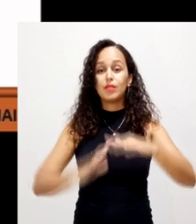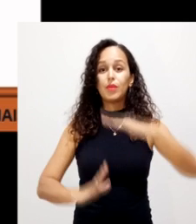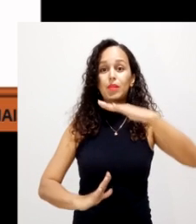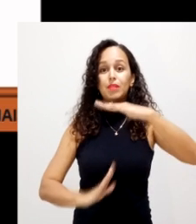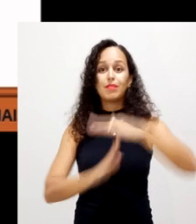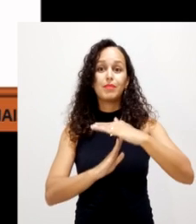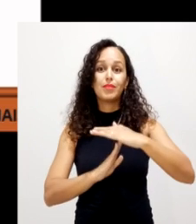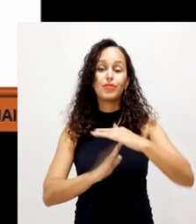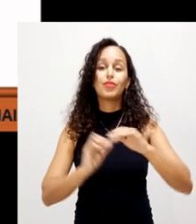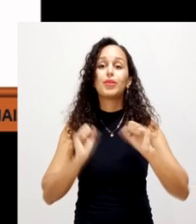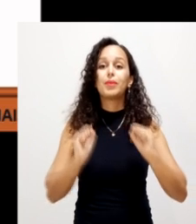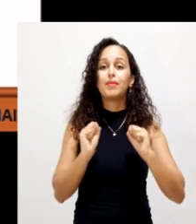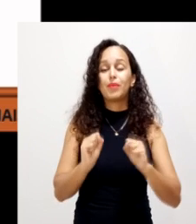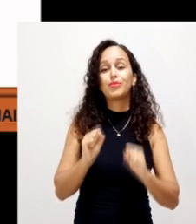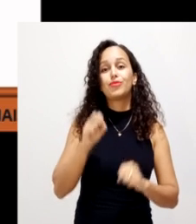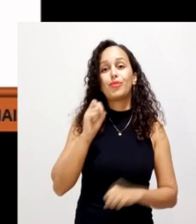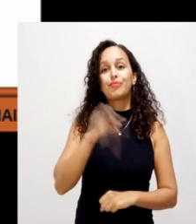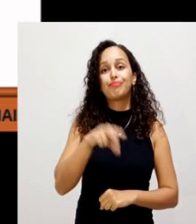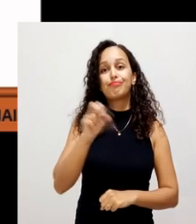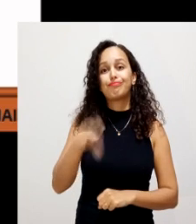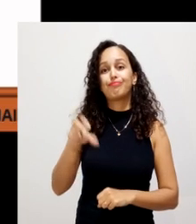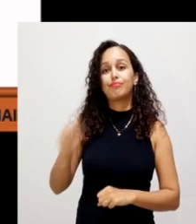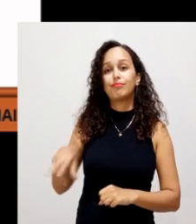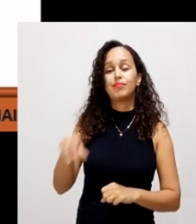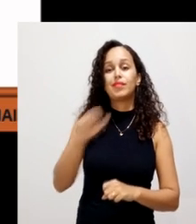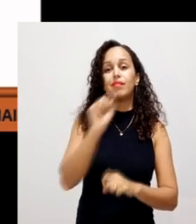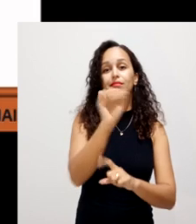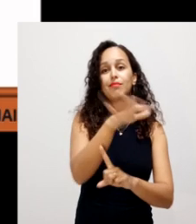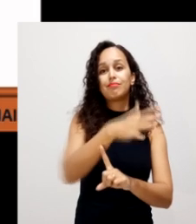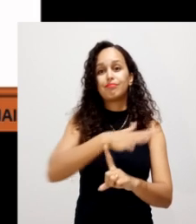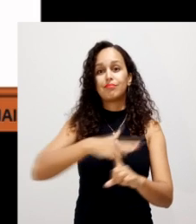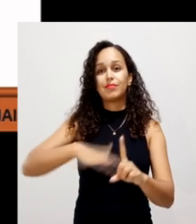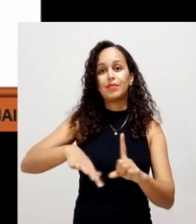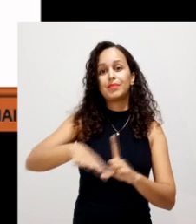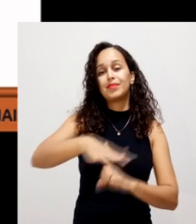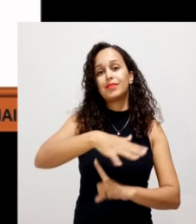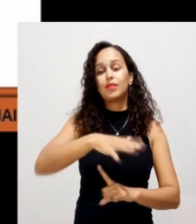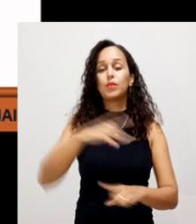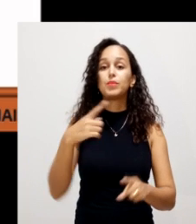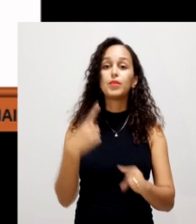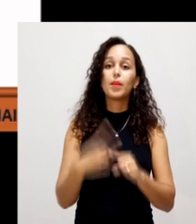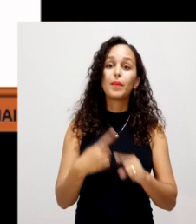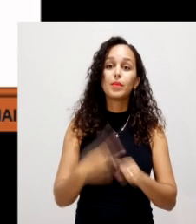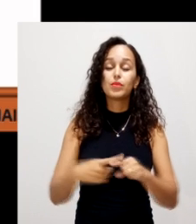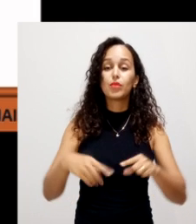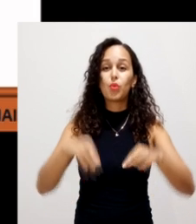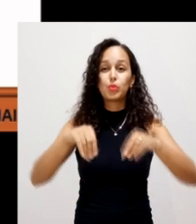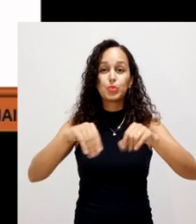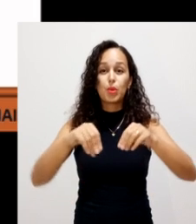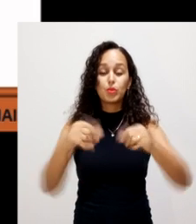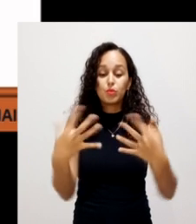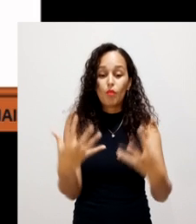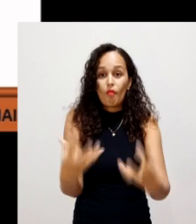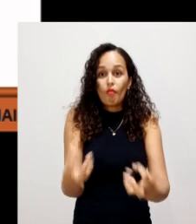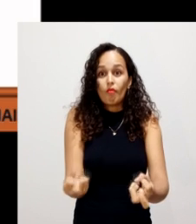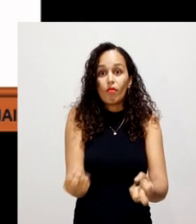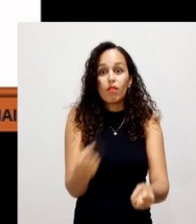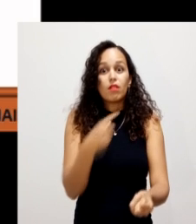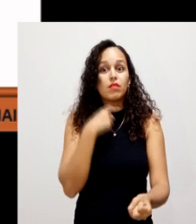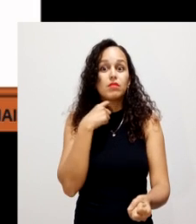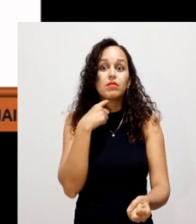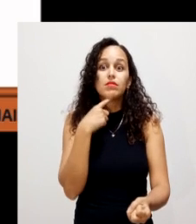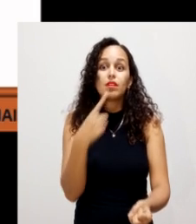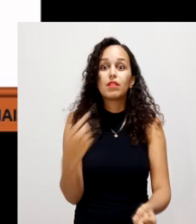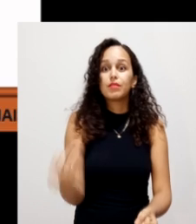processo de contaminação ambiental, quando esse solo ainda não consegue suportar a quantidade de resíduos que são depositados sobre